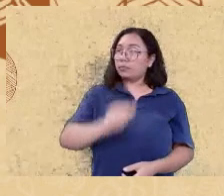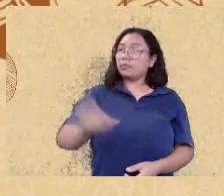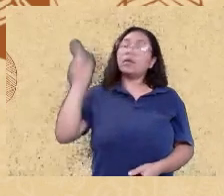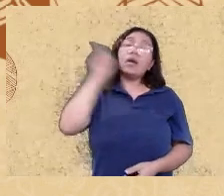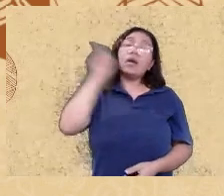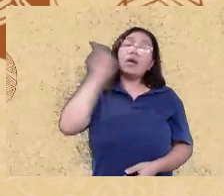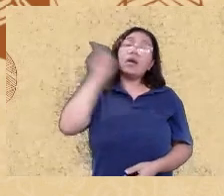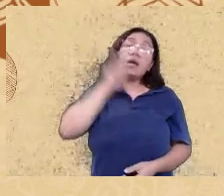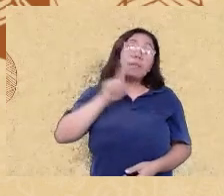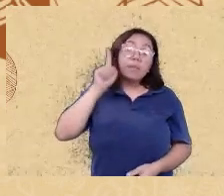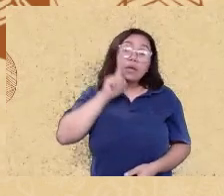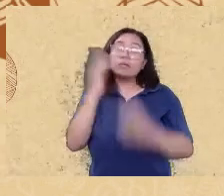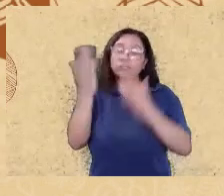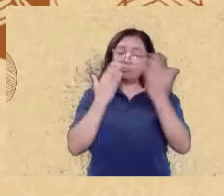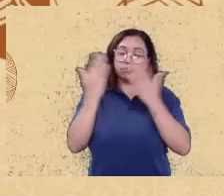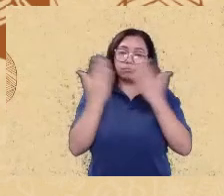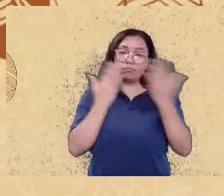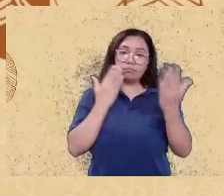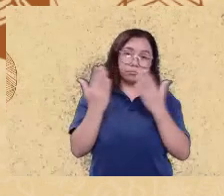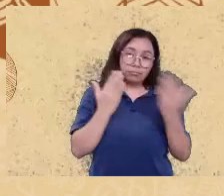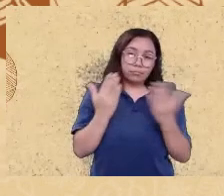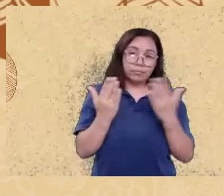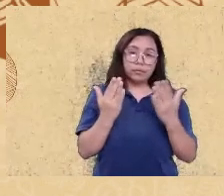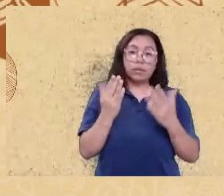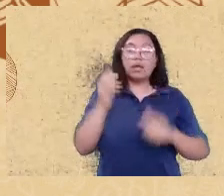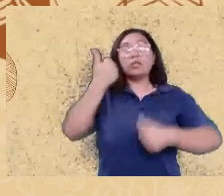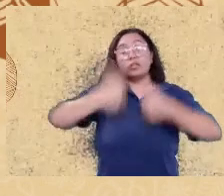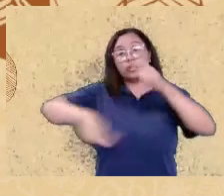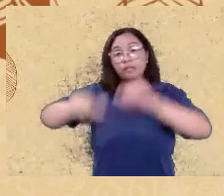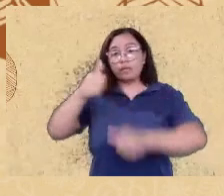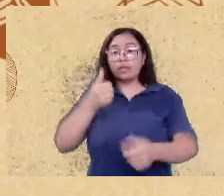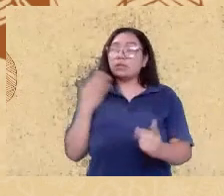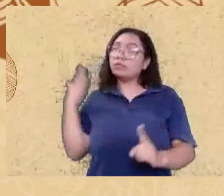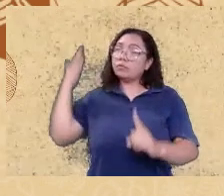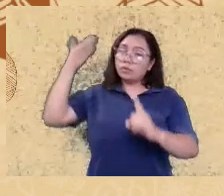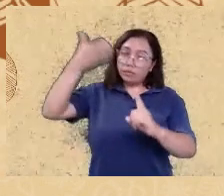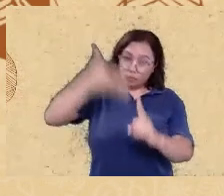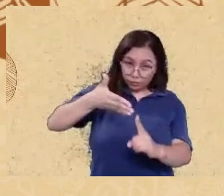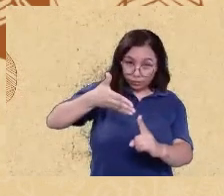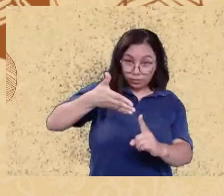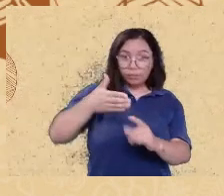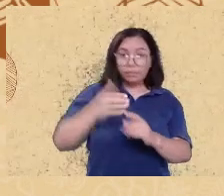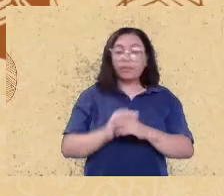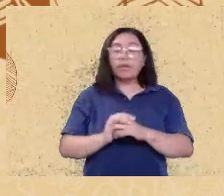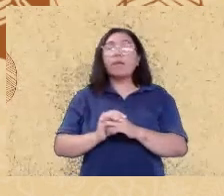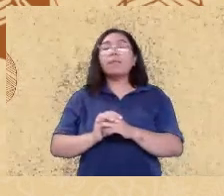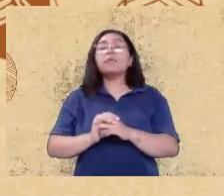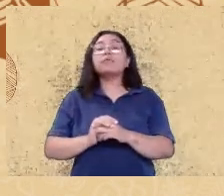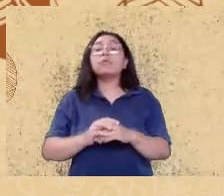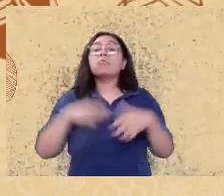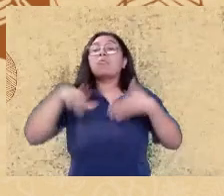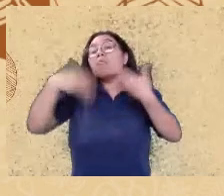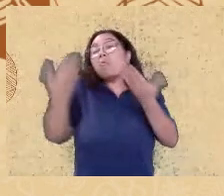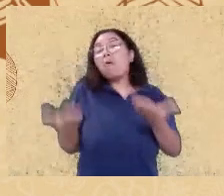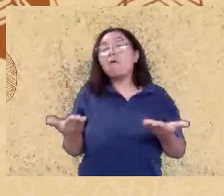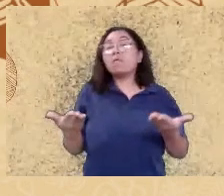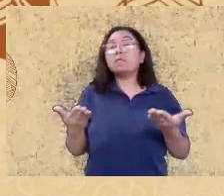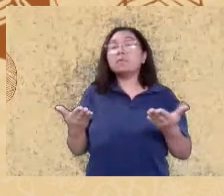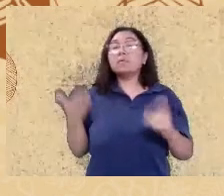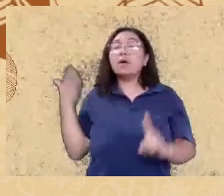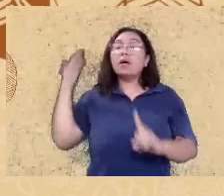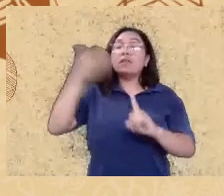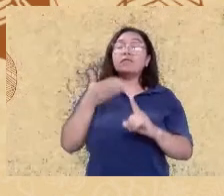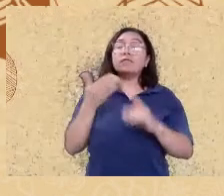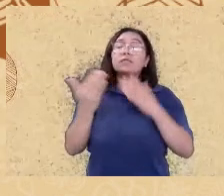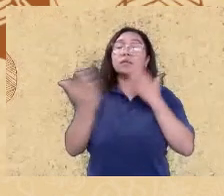referência para a área de avaliação psicológica em que aponta o papel da psicologia e da própria instituição no combate